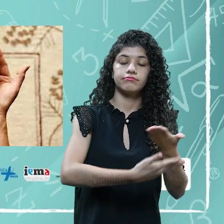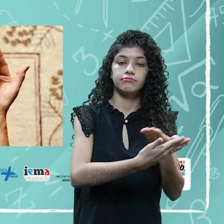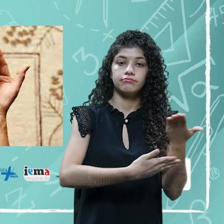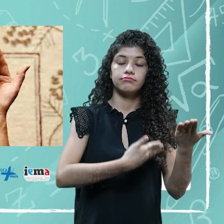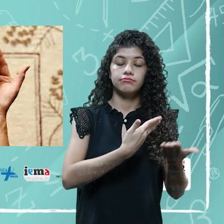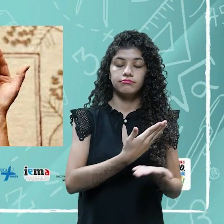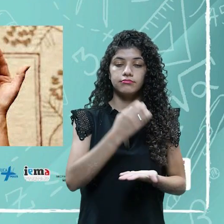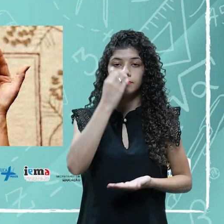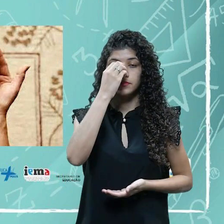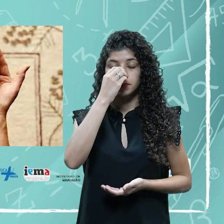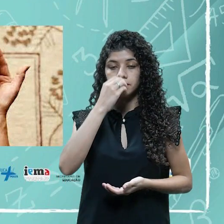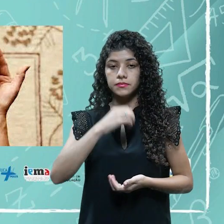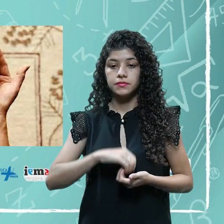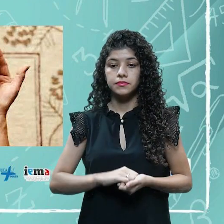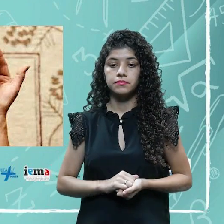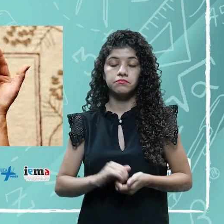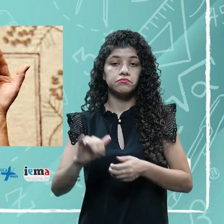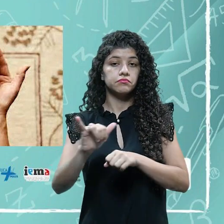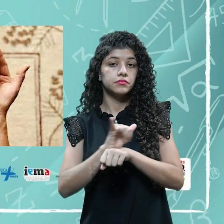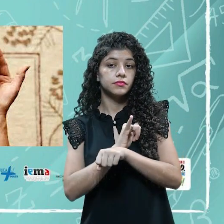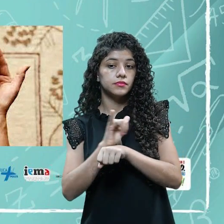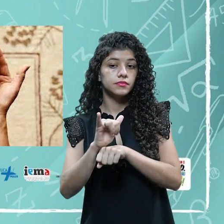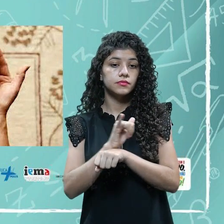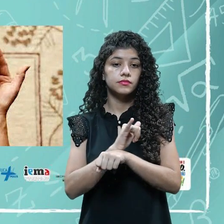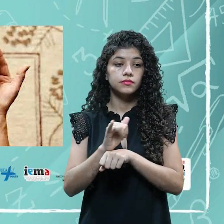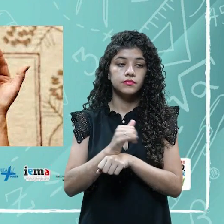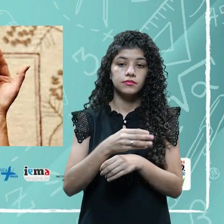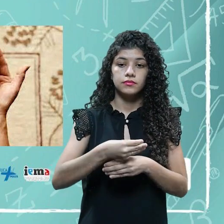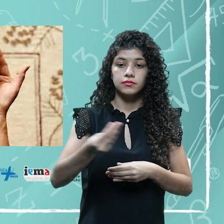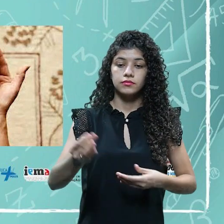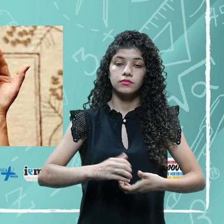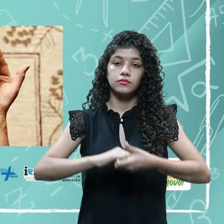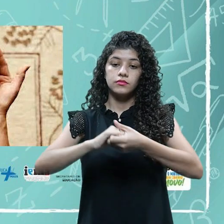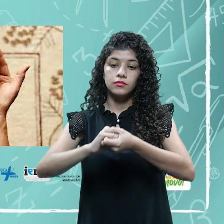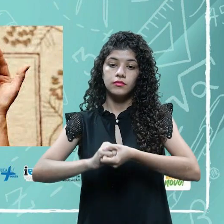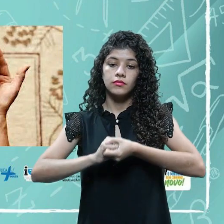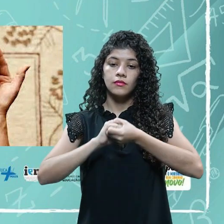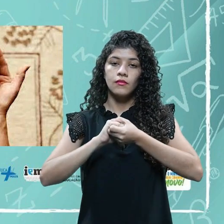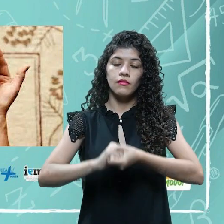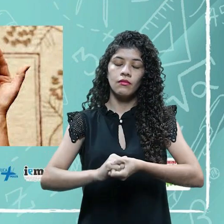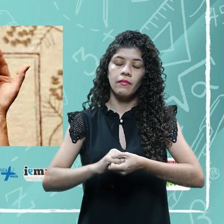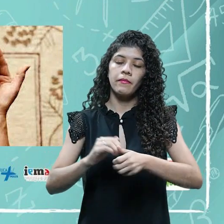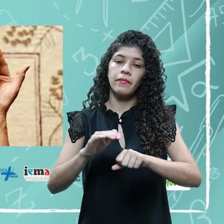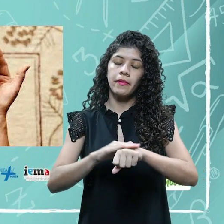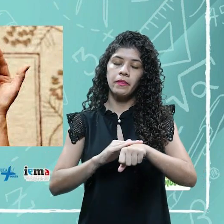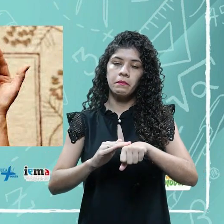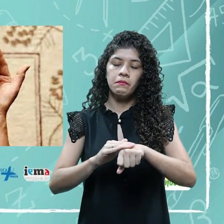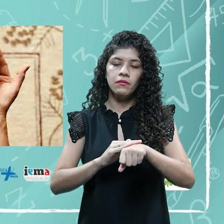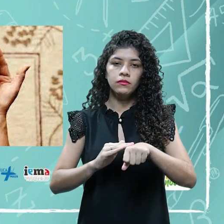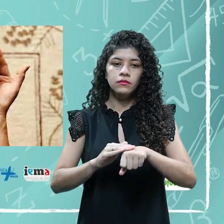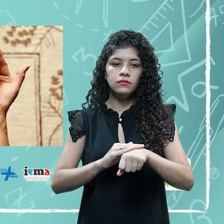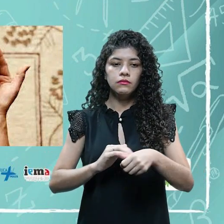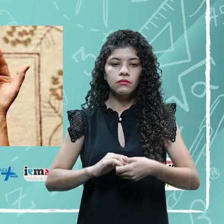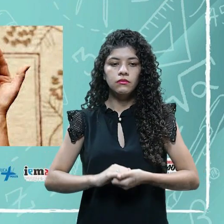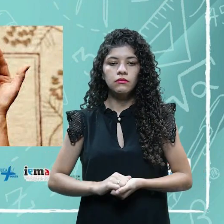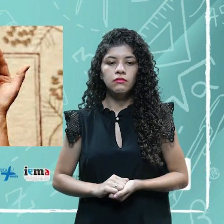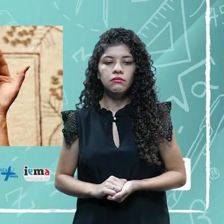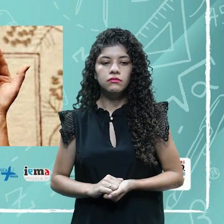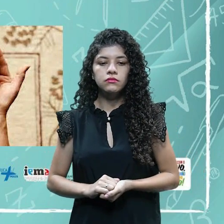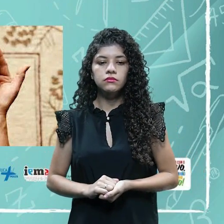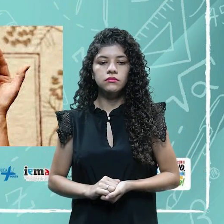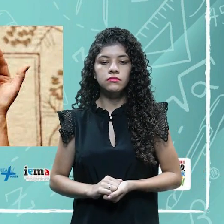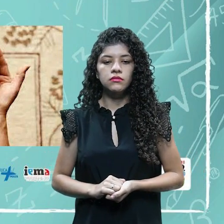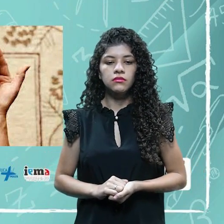através de quê? De ferramentas, de cartões, cumprimentos, maneiras para negociar, a hospitalidade, a